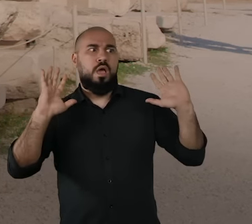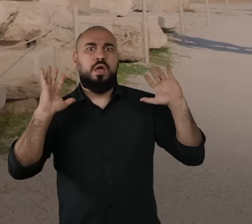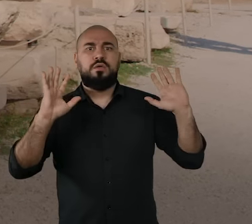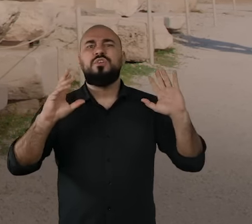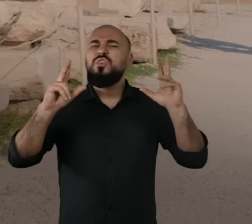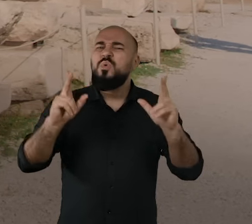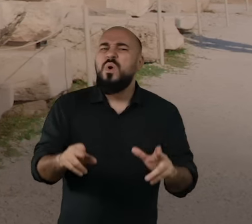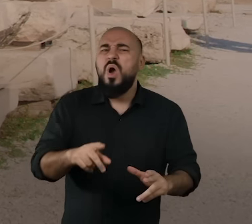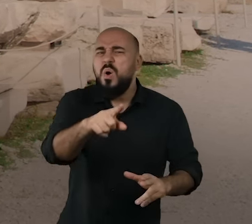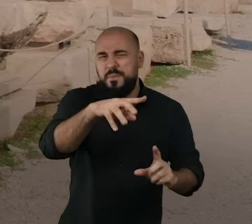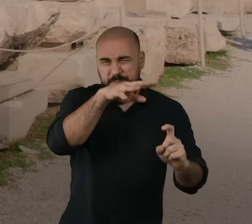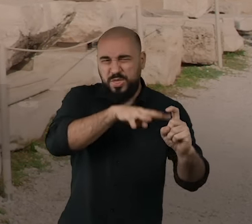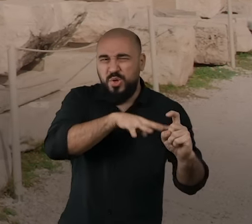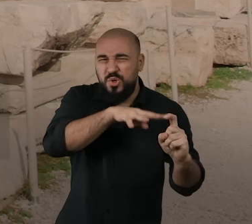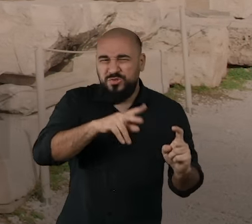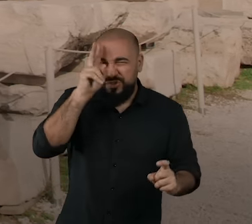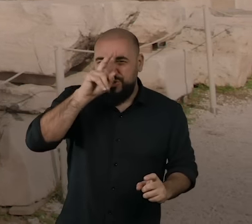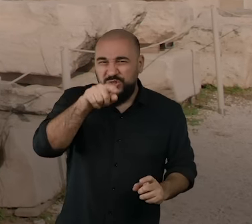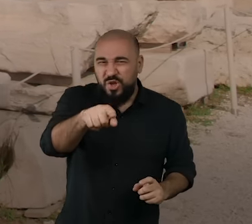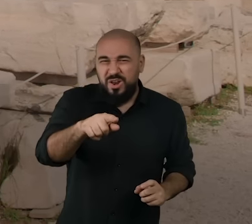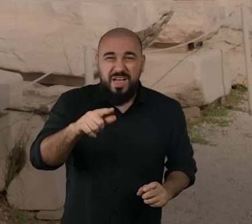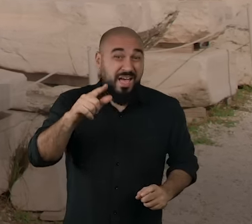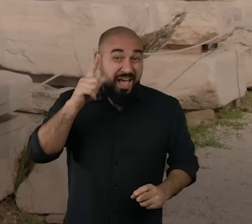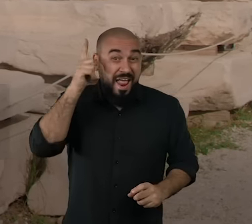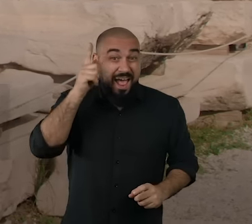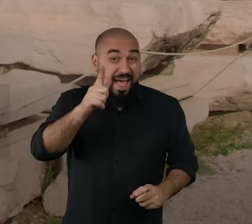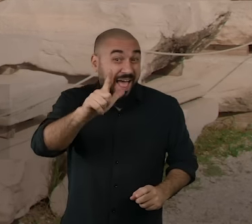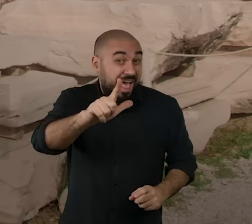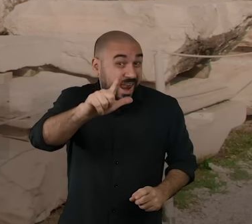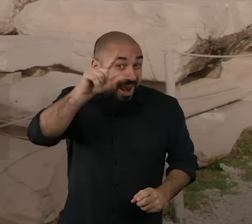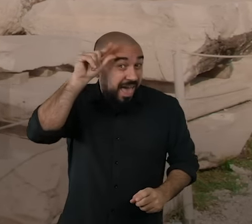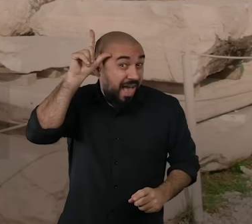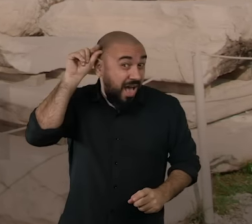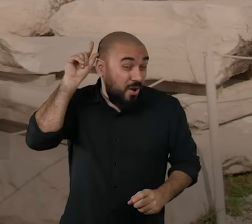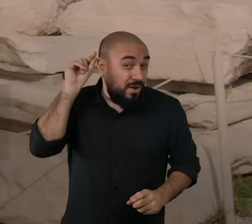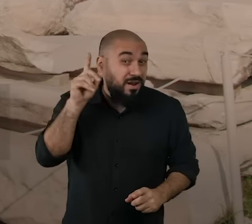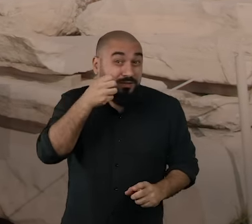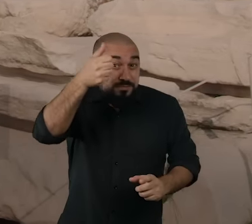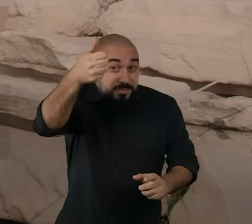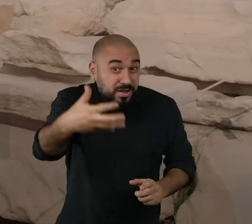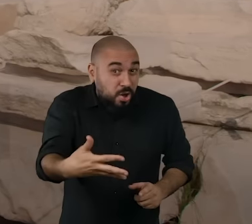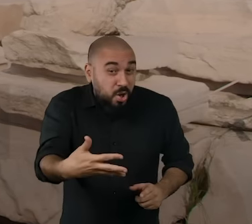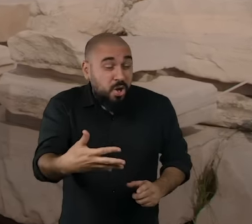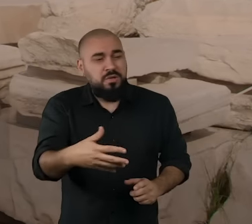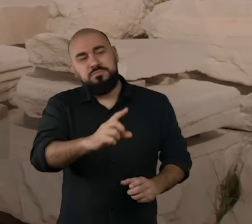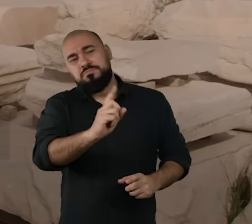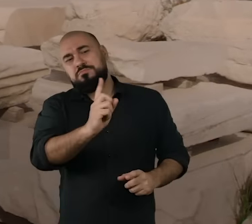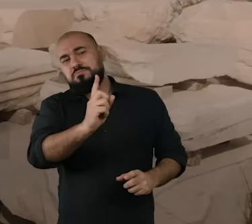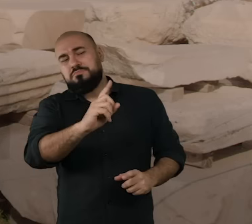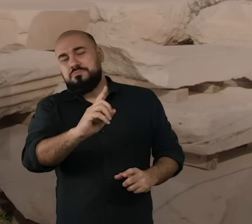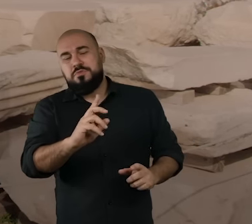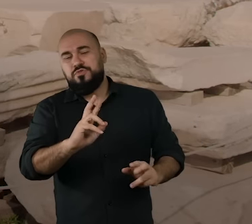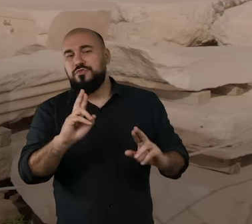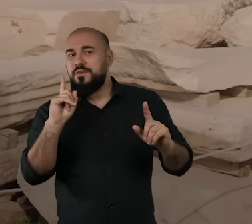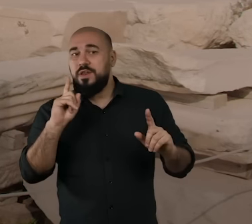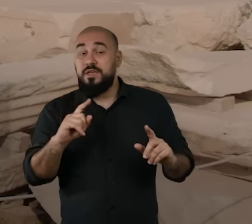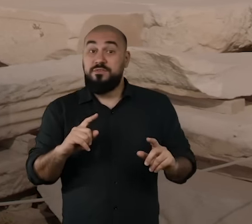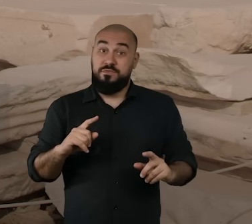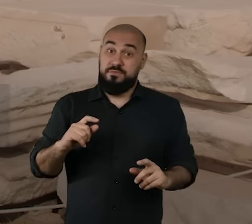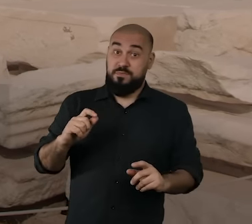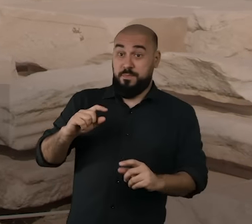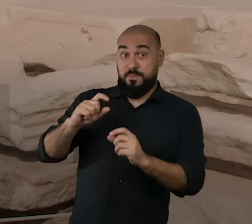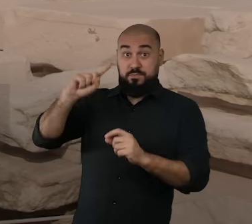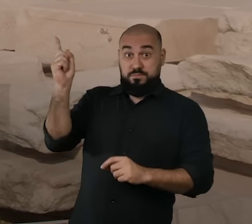Você lembra, na mitologia, houve uma competição entre os deuses para dizer quem seria o patrono da cidade, e então Poseidon e